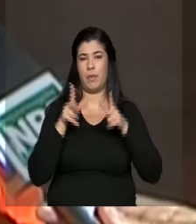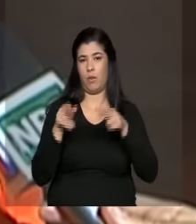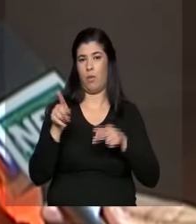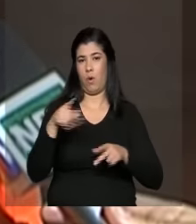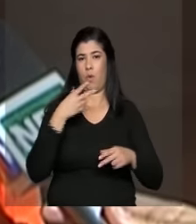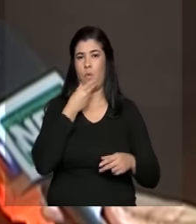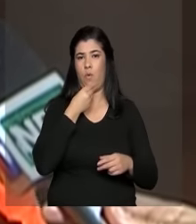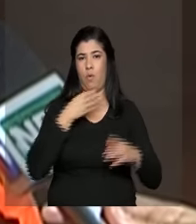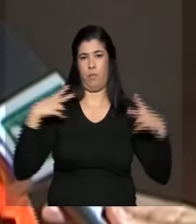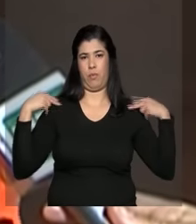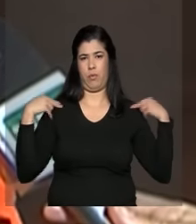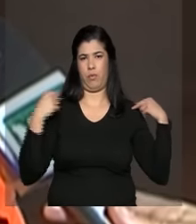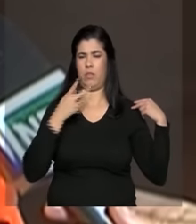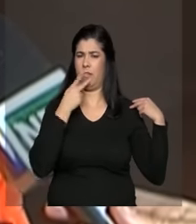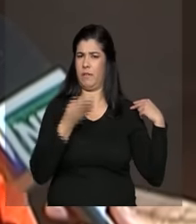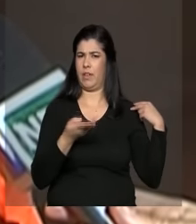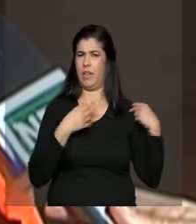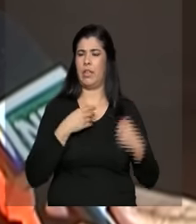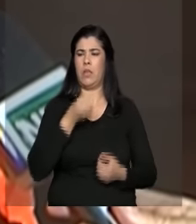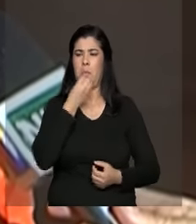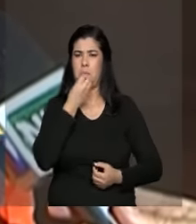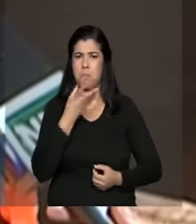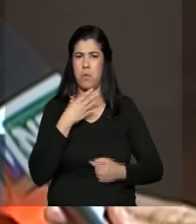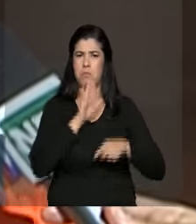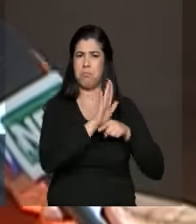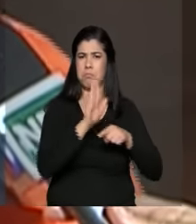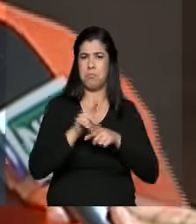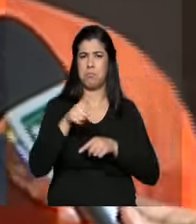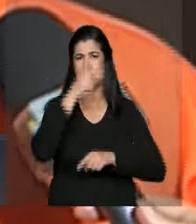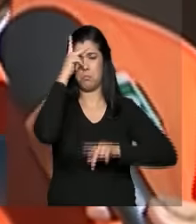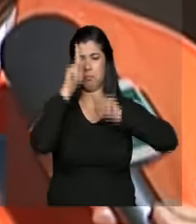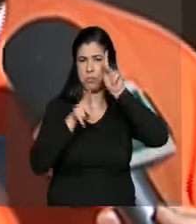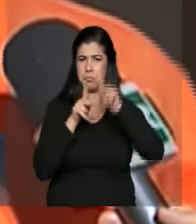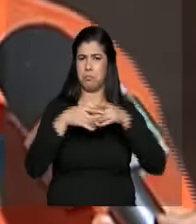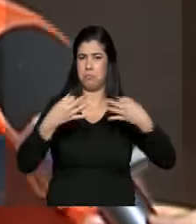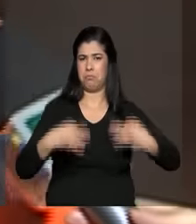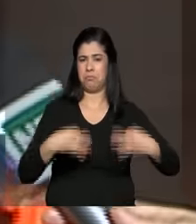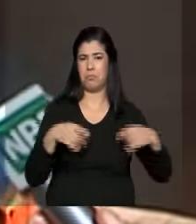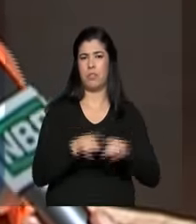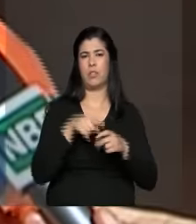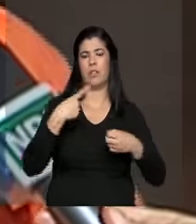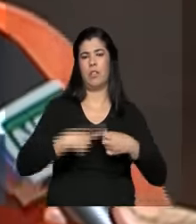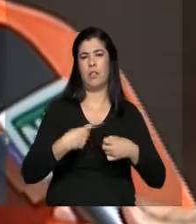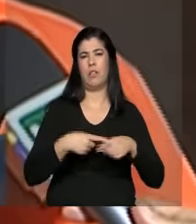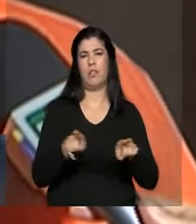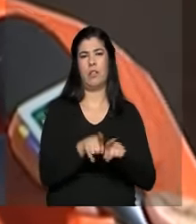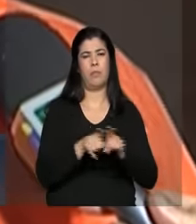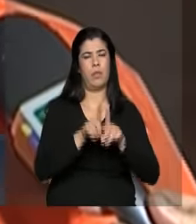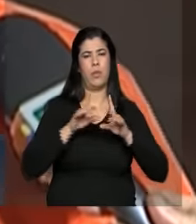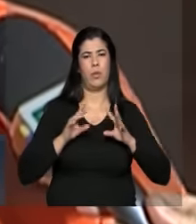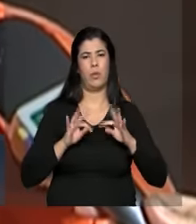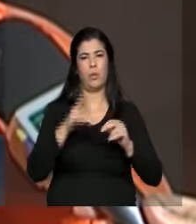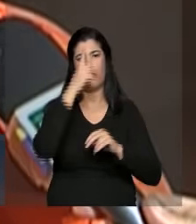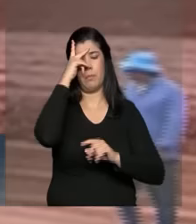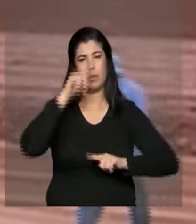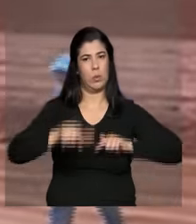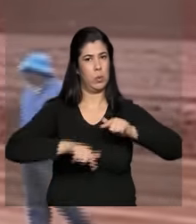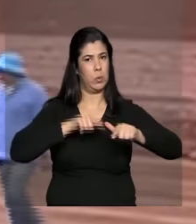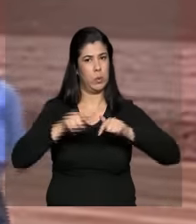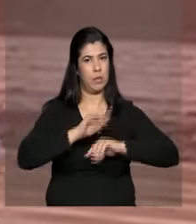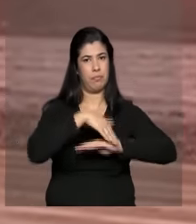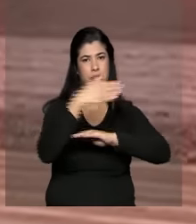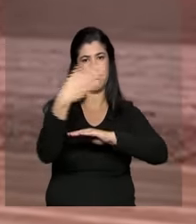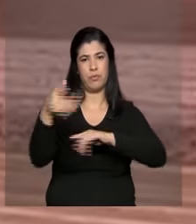de Jauma. Está trazendo muito benefício para a gente, para muita gente daqui da cidade também, que todos também trabalham fora.